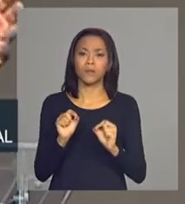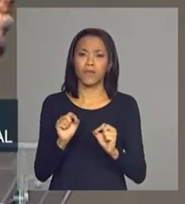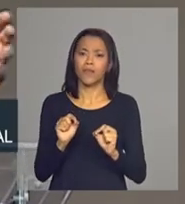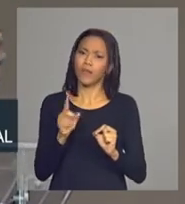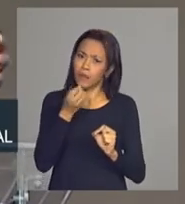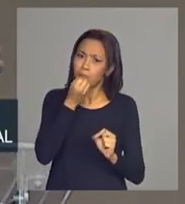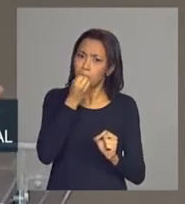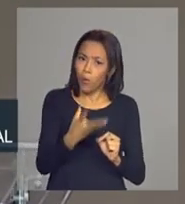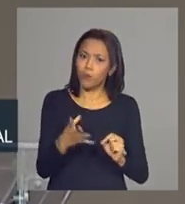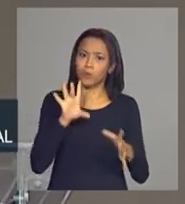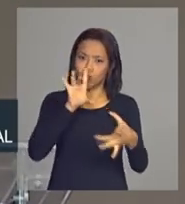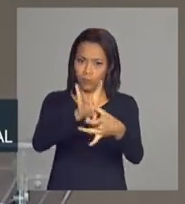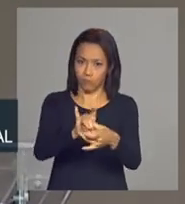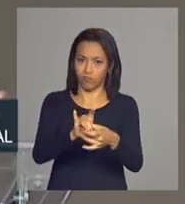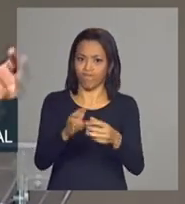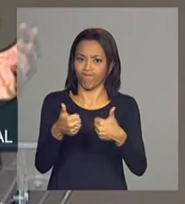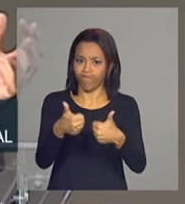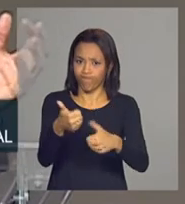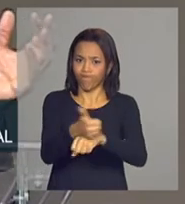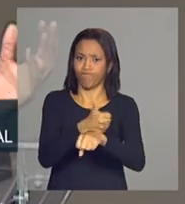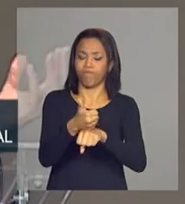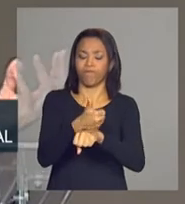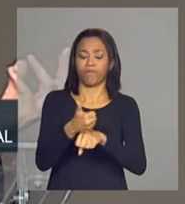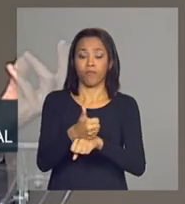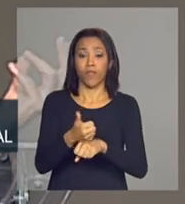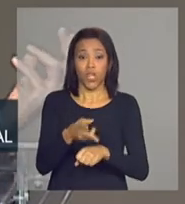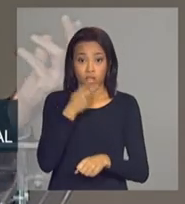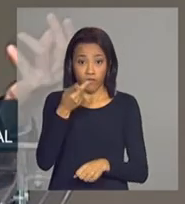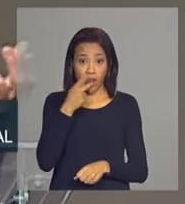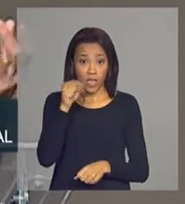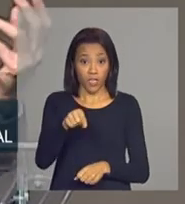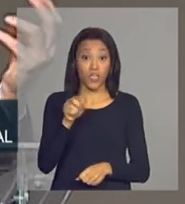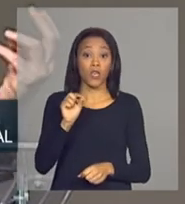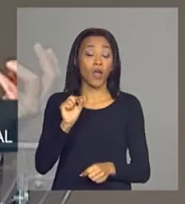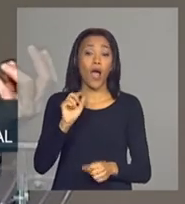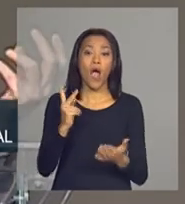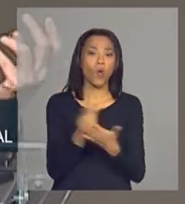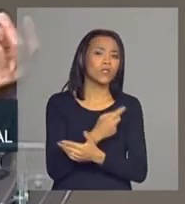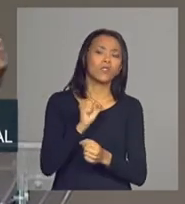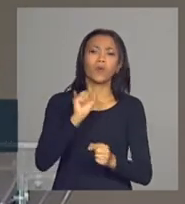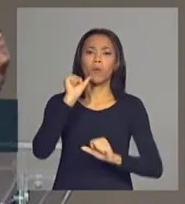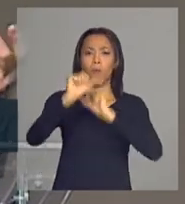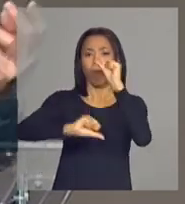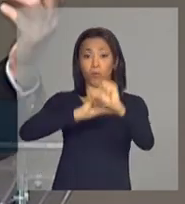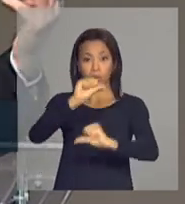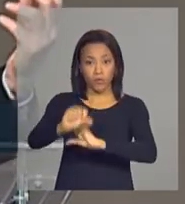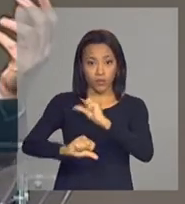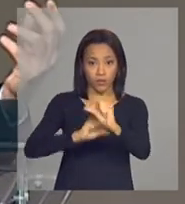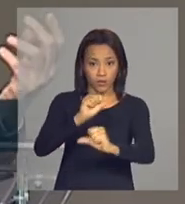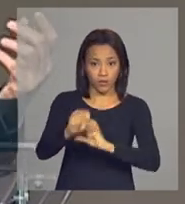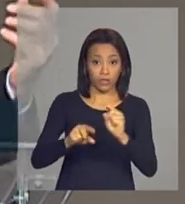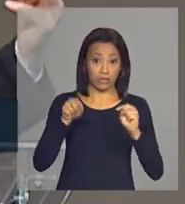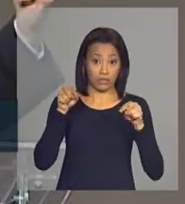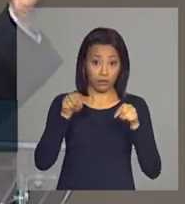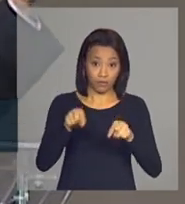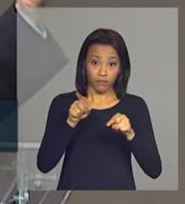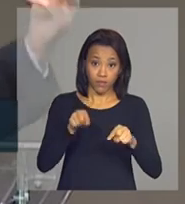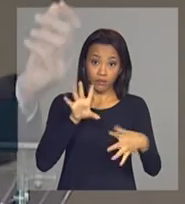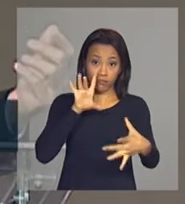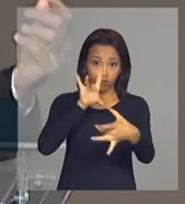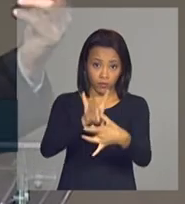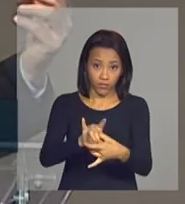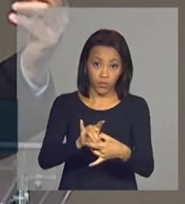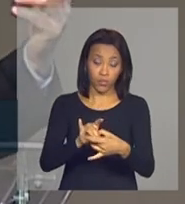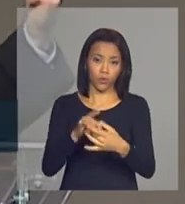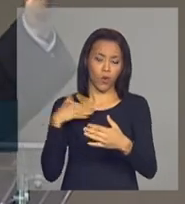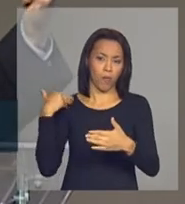positivo. Eu quero chamar atenção aqui que houve uma mudança uma reversão desse quadro ao